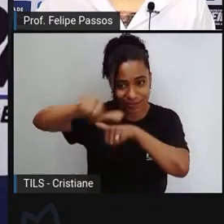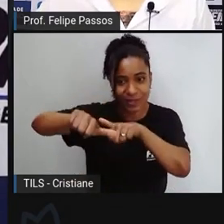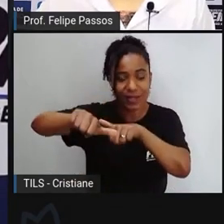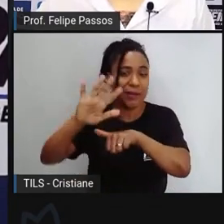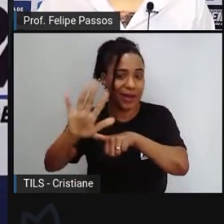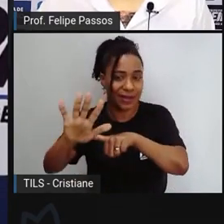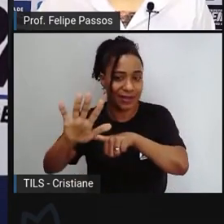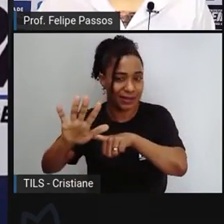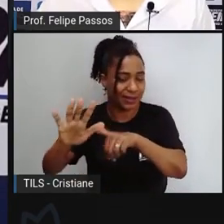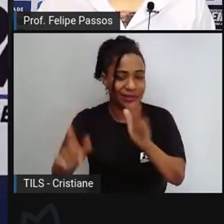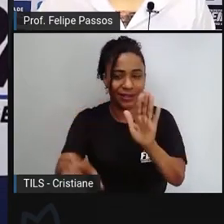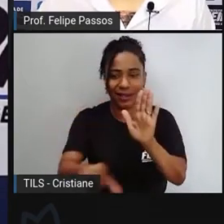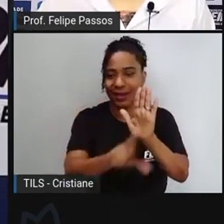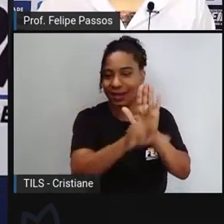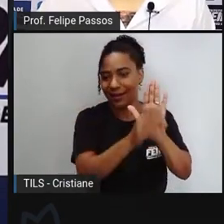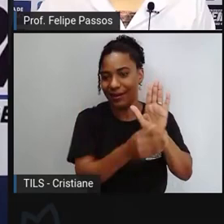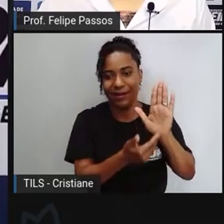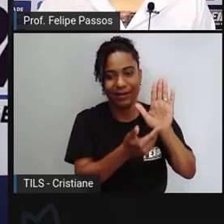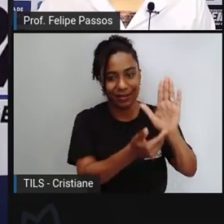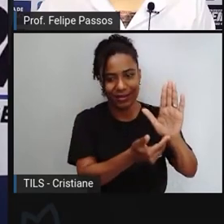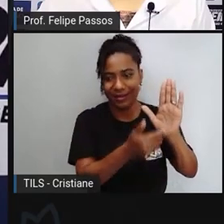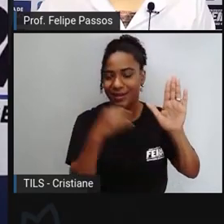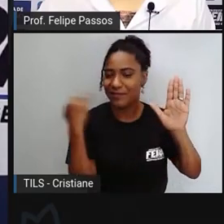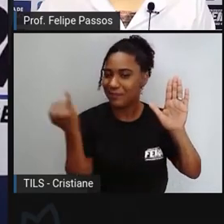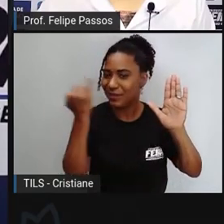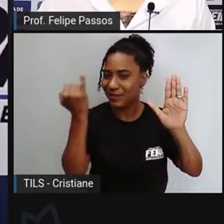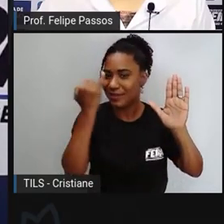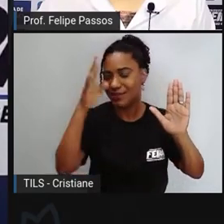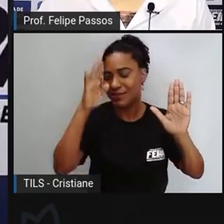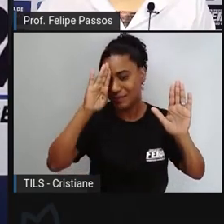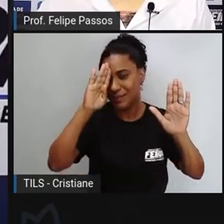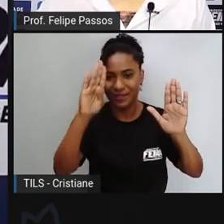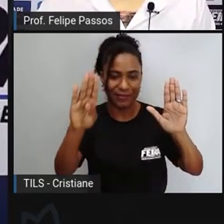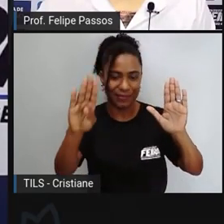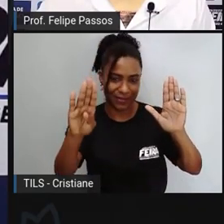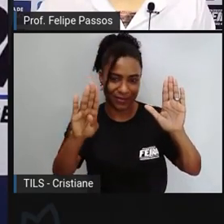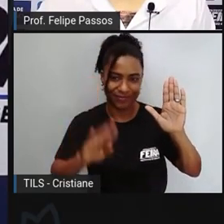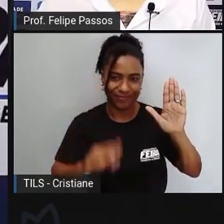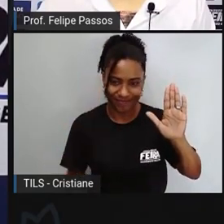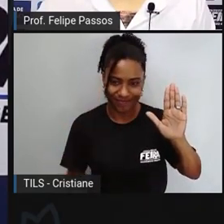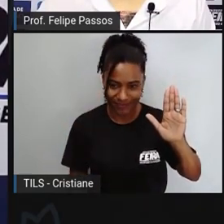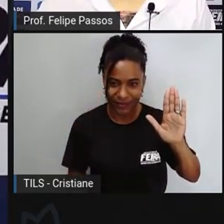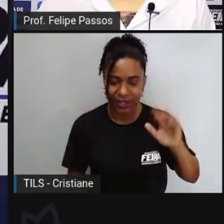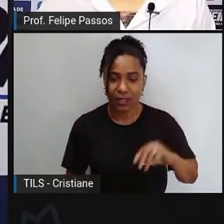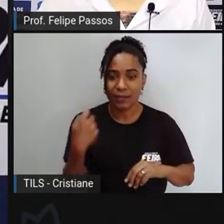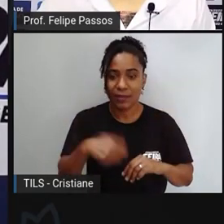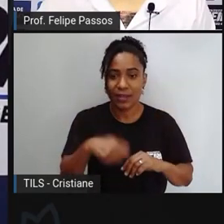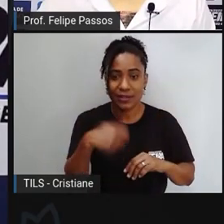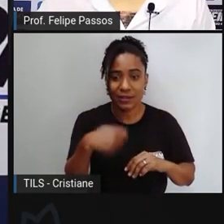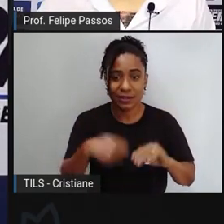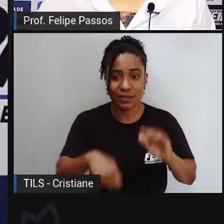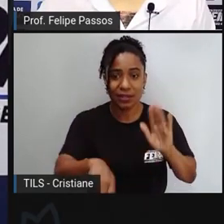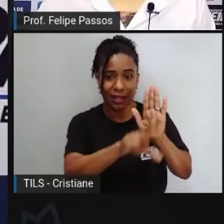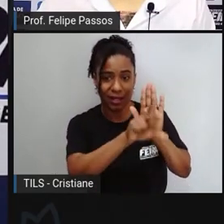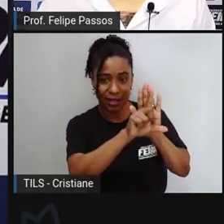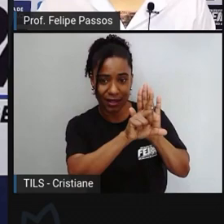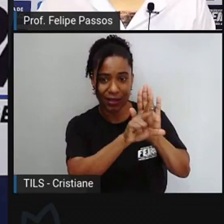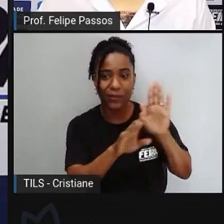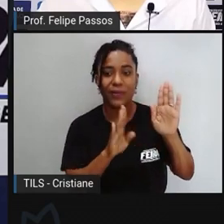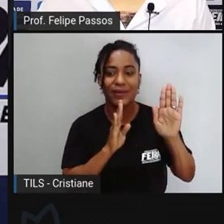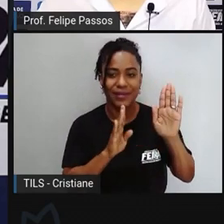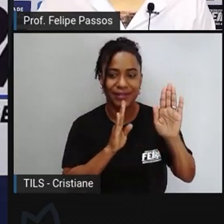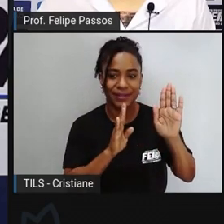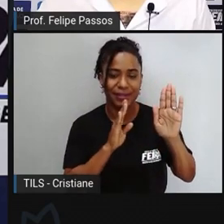conhecer a legislação sem saber o fato real as pessoas tomam